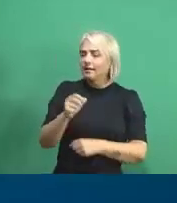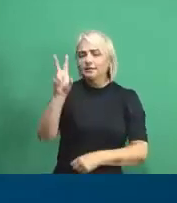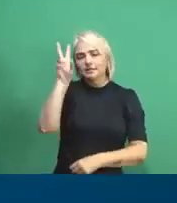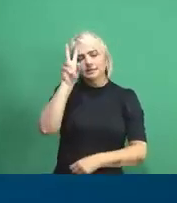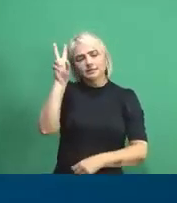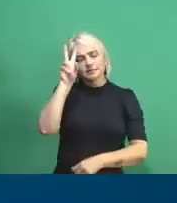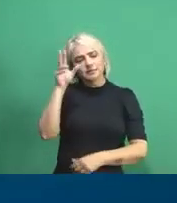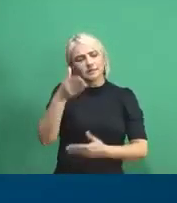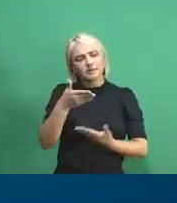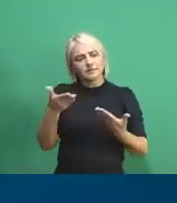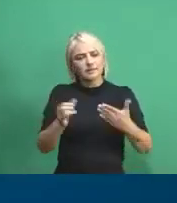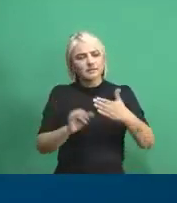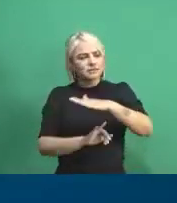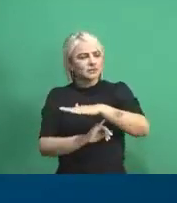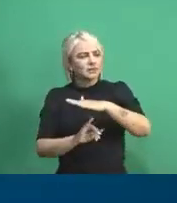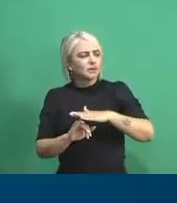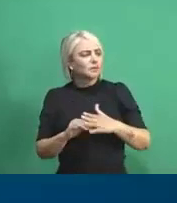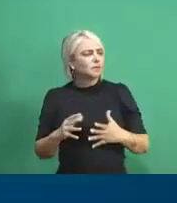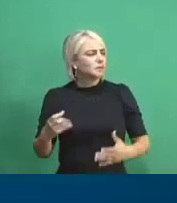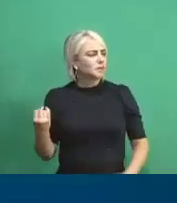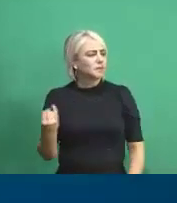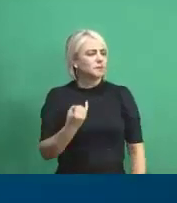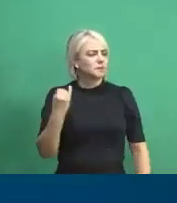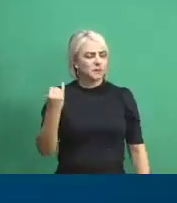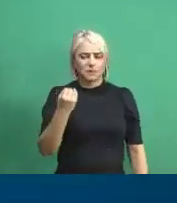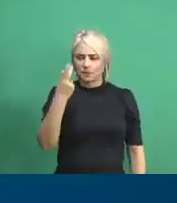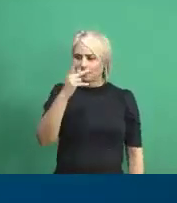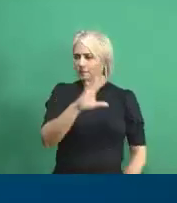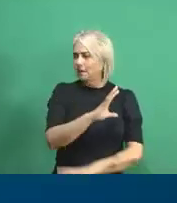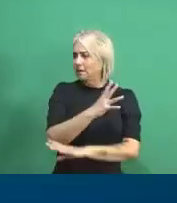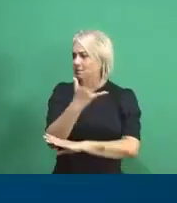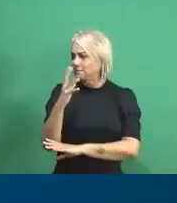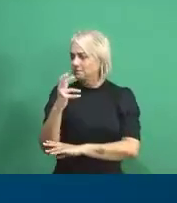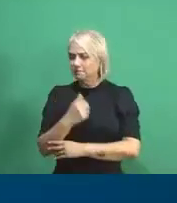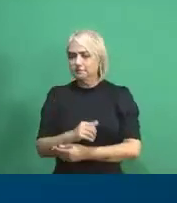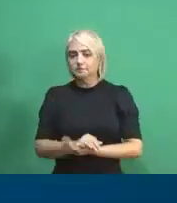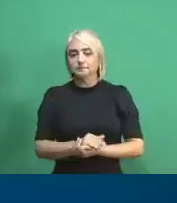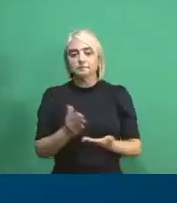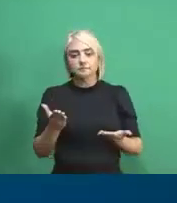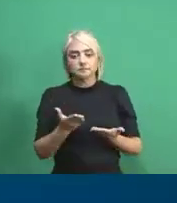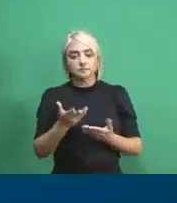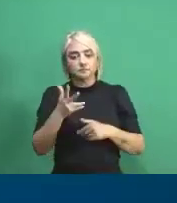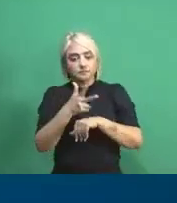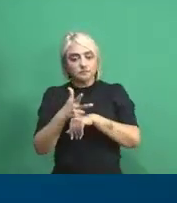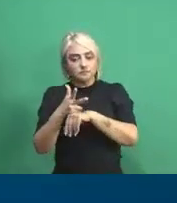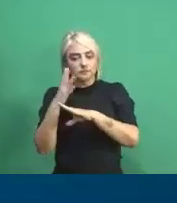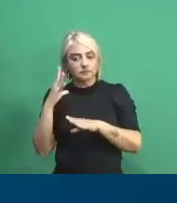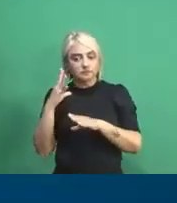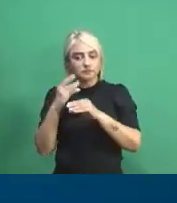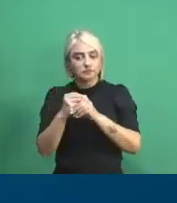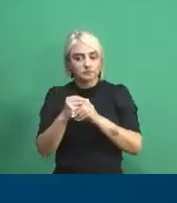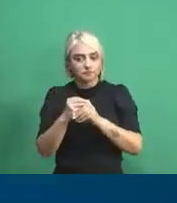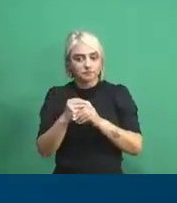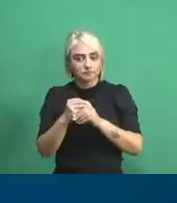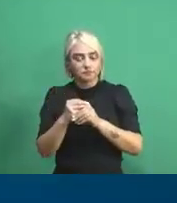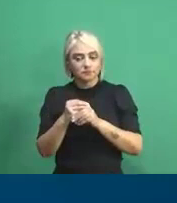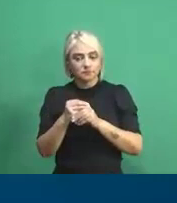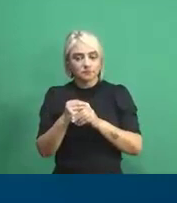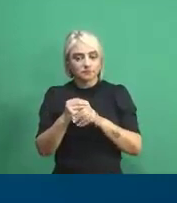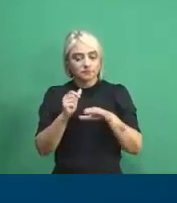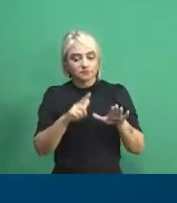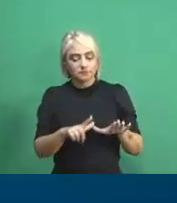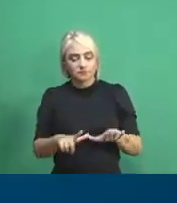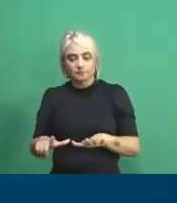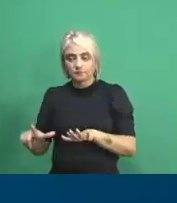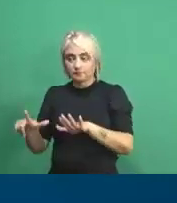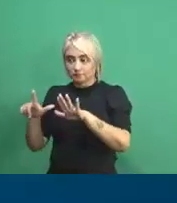história desse instituto tão importante para a Amazônia. Agora, a gente vai ficar com um vídeo, um resuminho do que foi a Semana